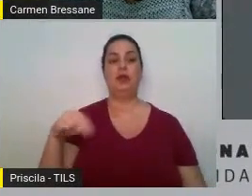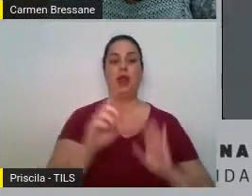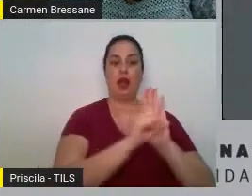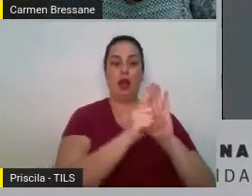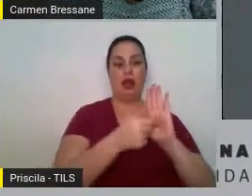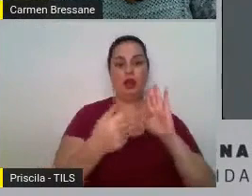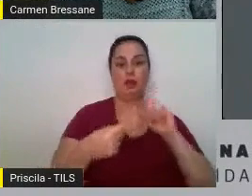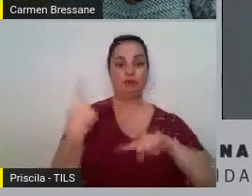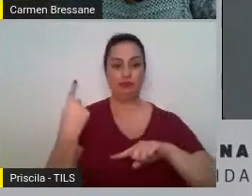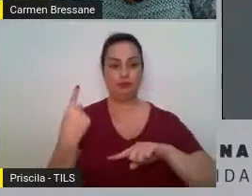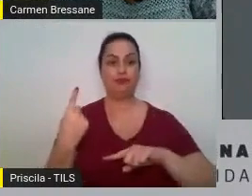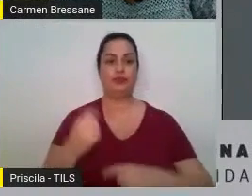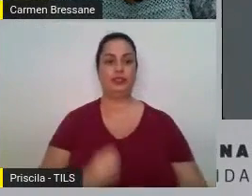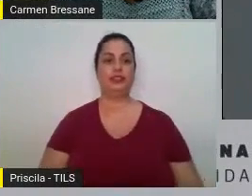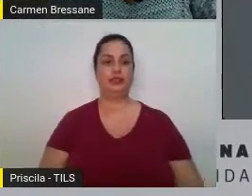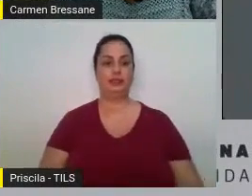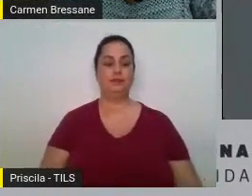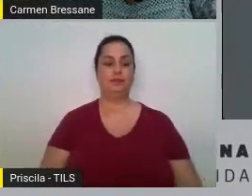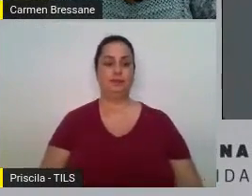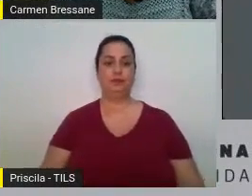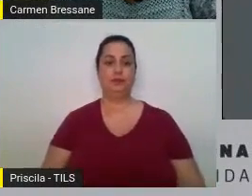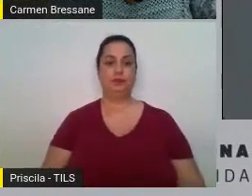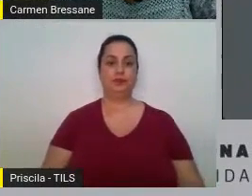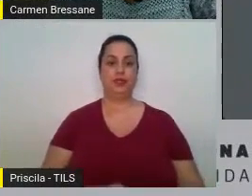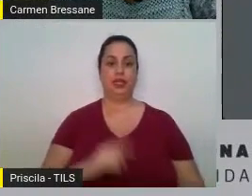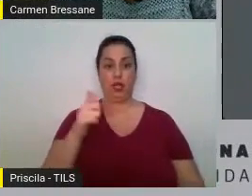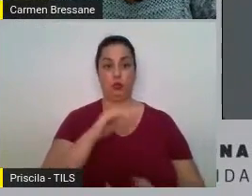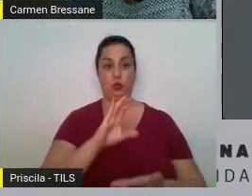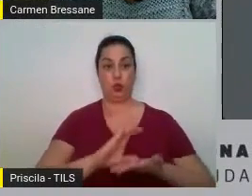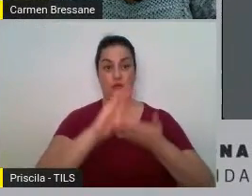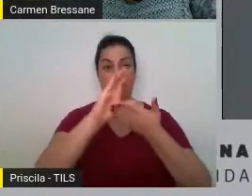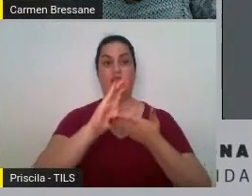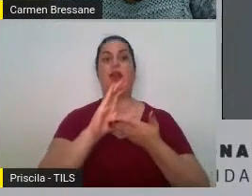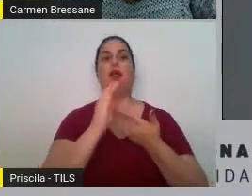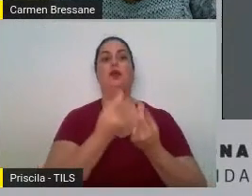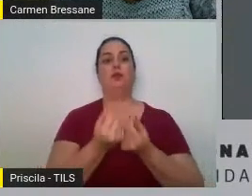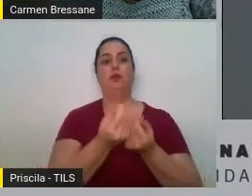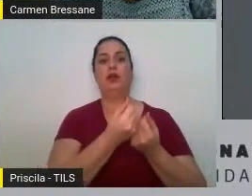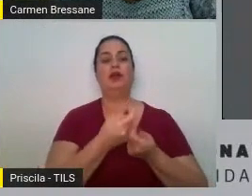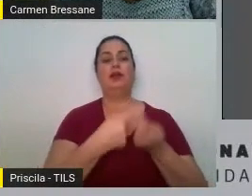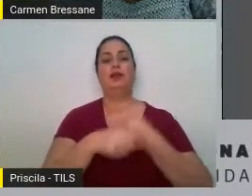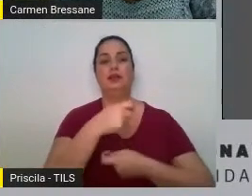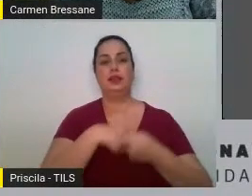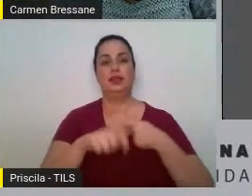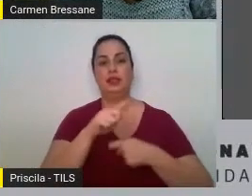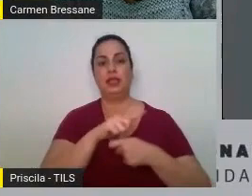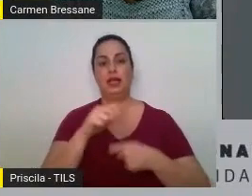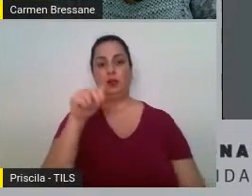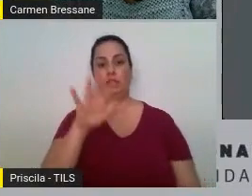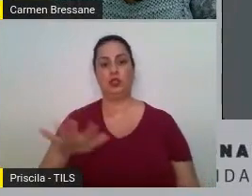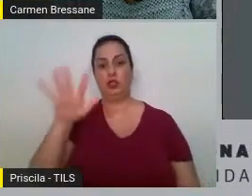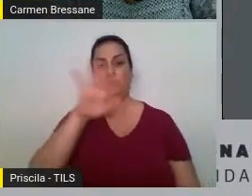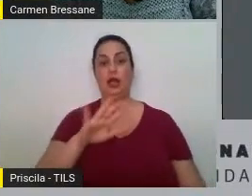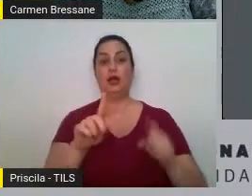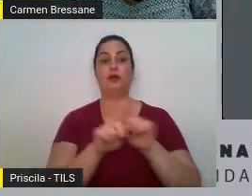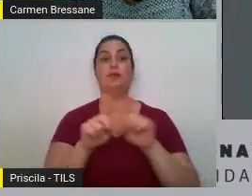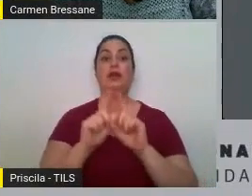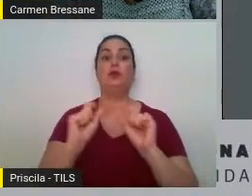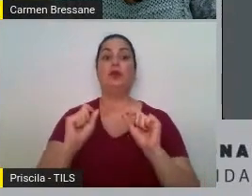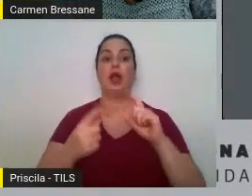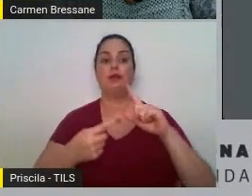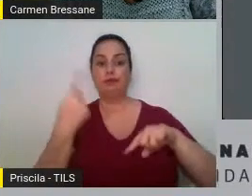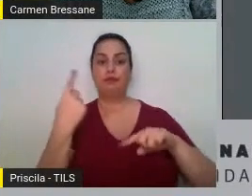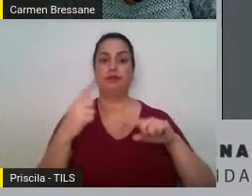resolução do Conselho Monetário Nacional burlas a Constituição no artigo 164 no